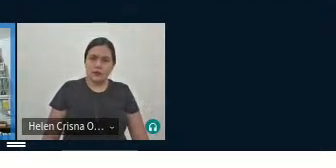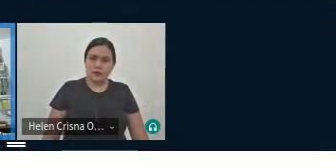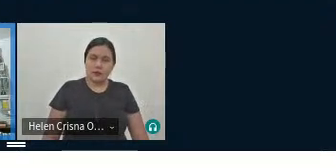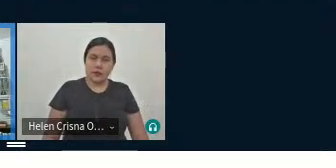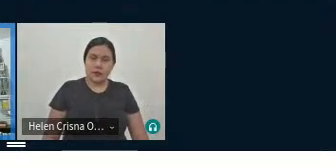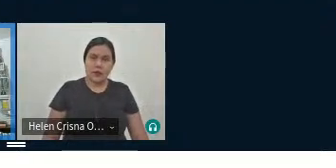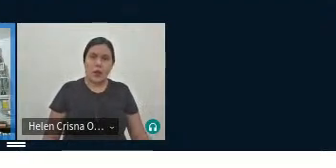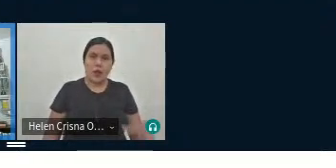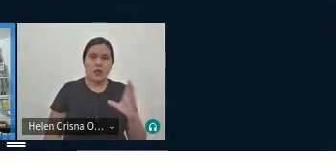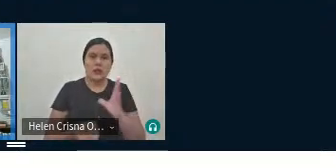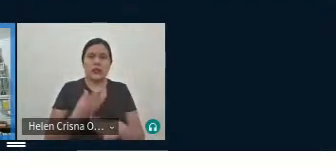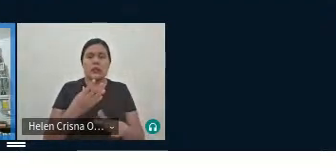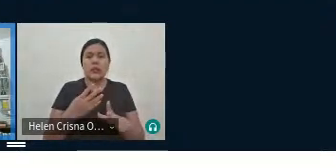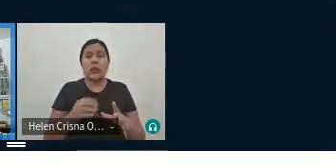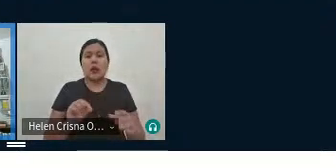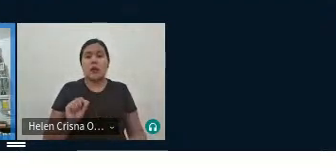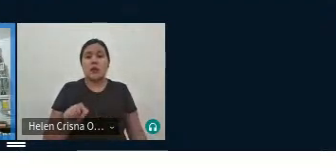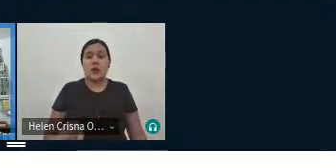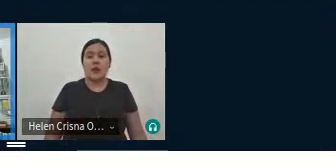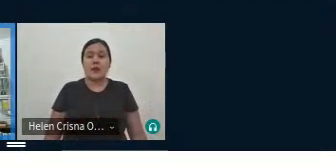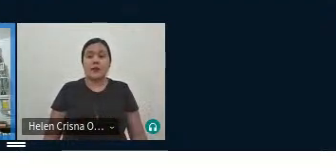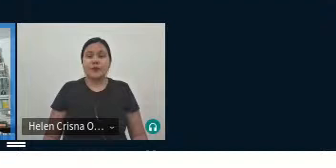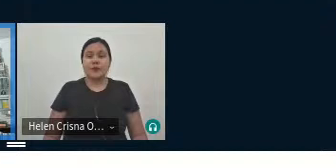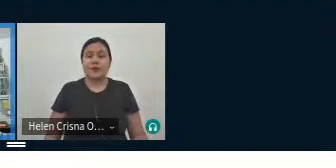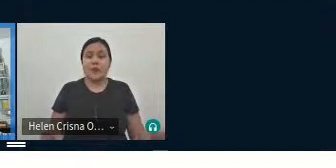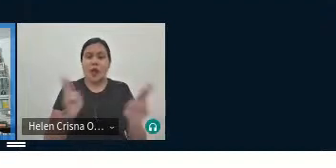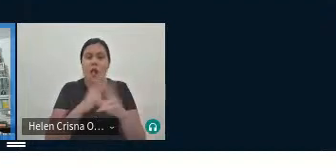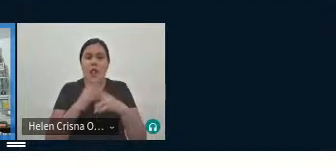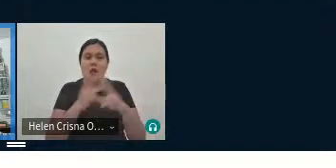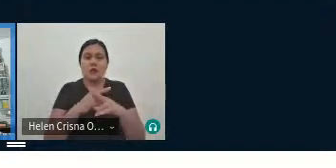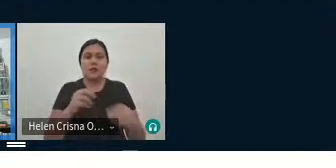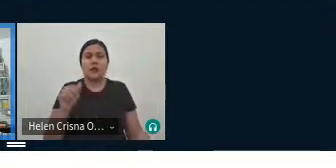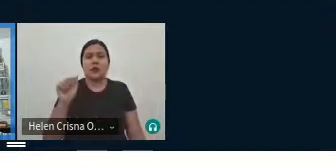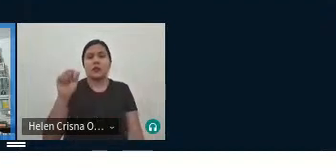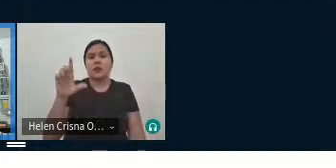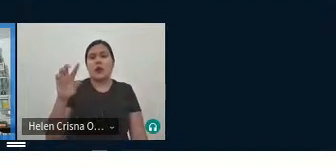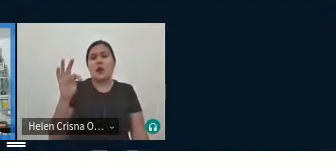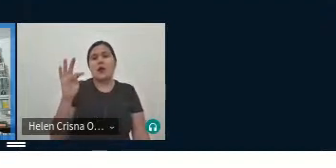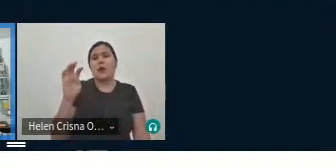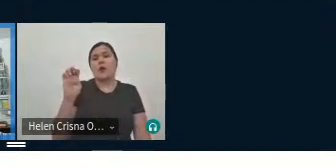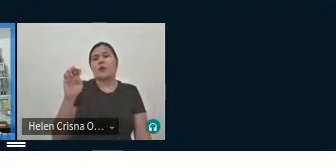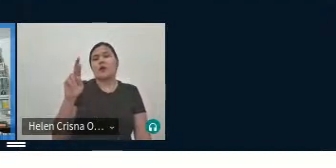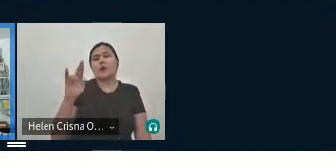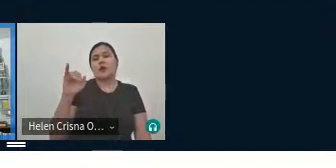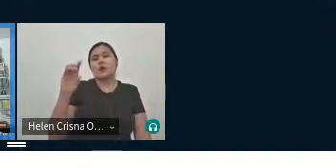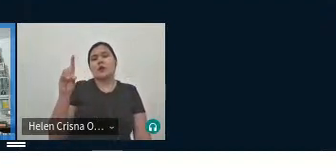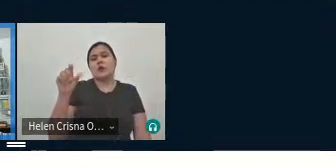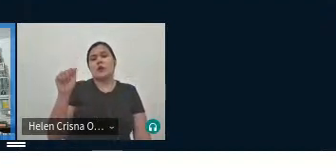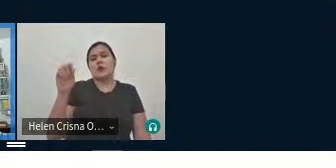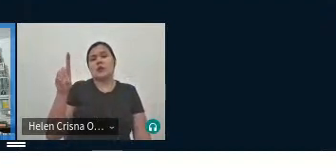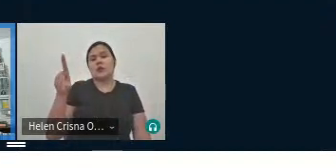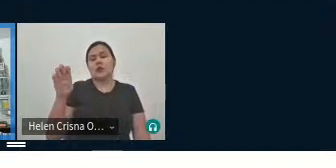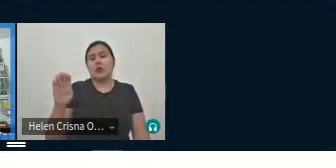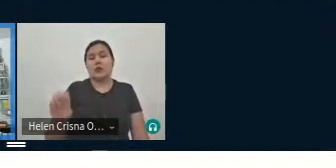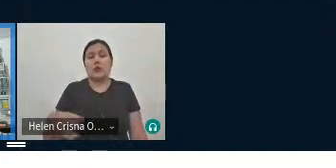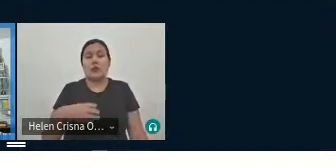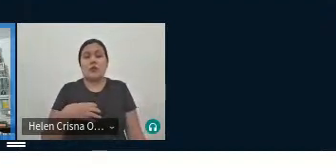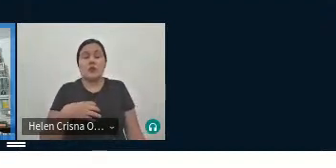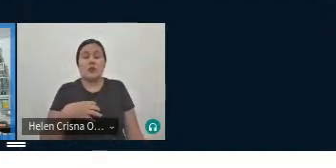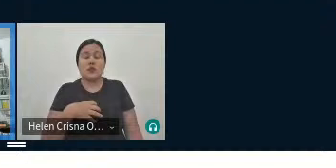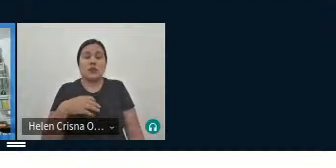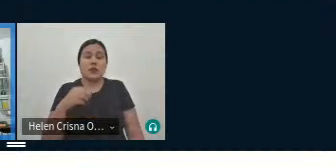criaram marcas próprias, relações de alteridade, isso é muito importante, então, o sentido aqui, talvez tenha sido